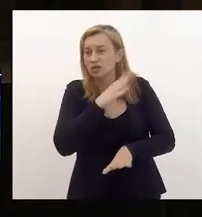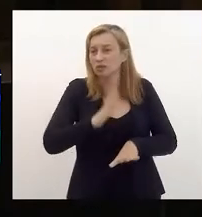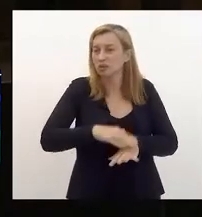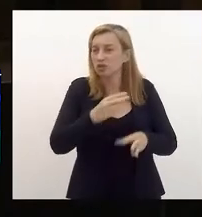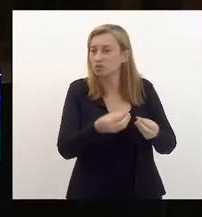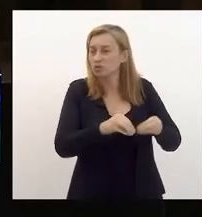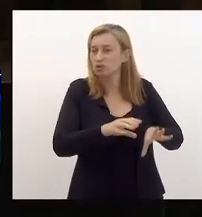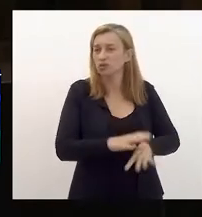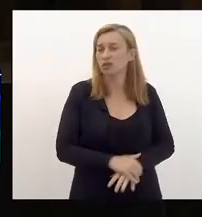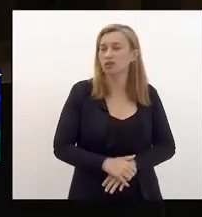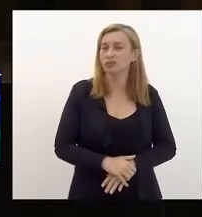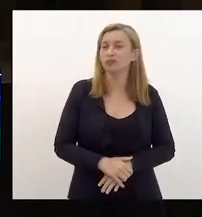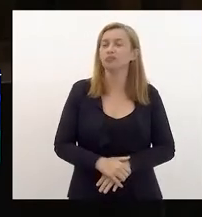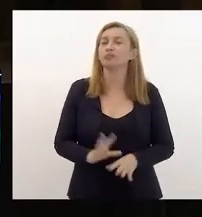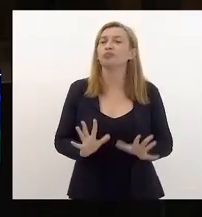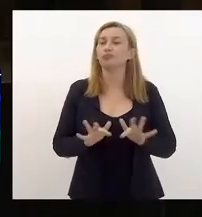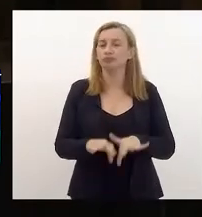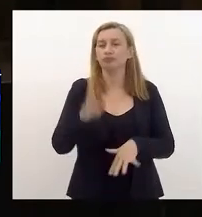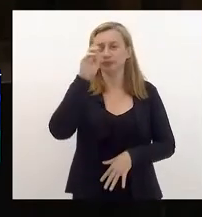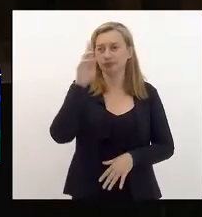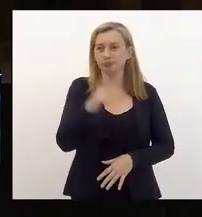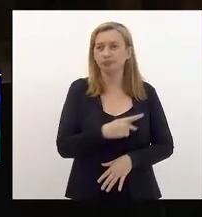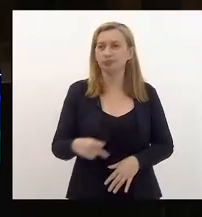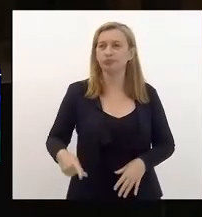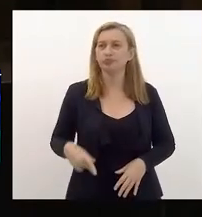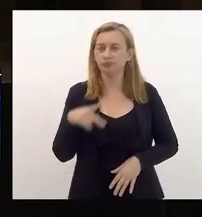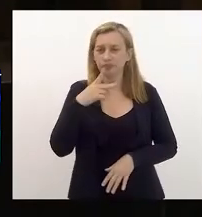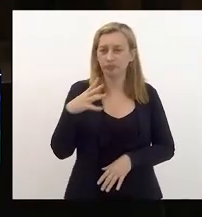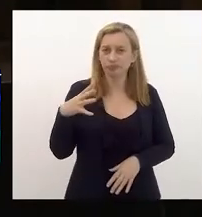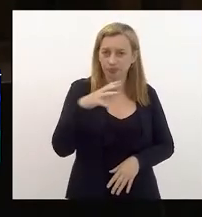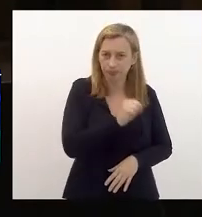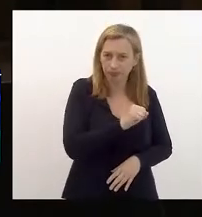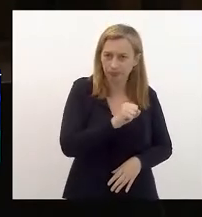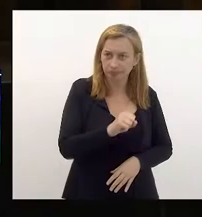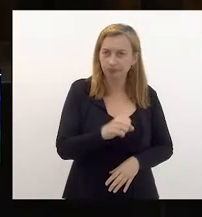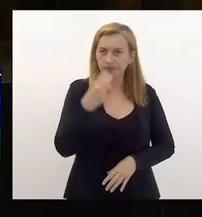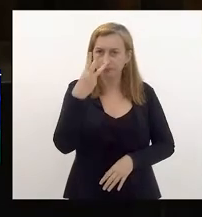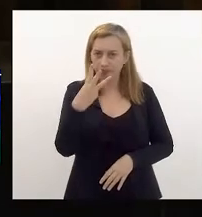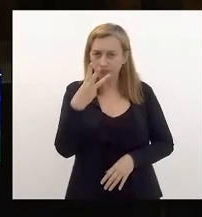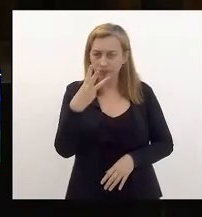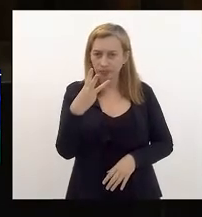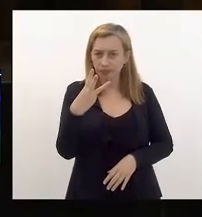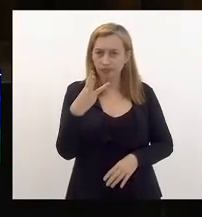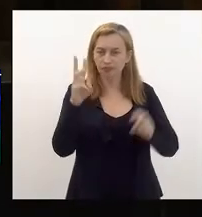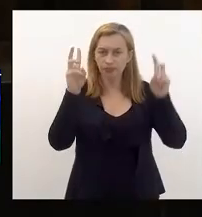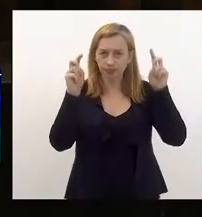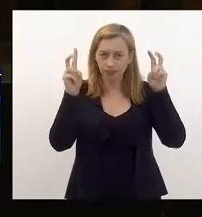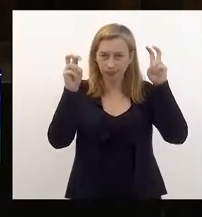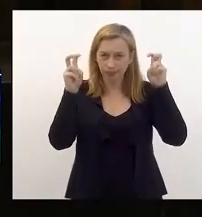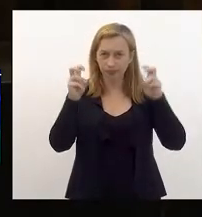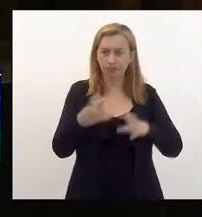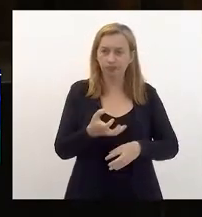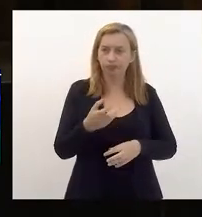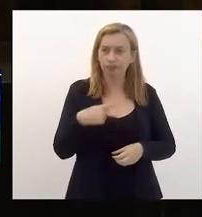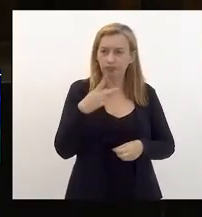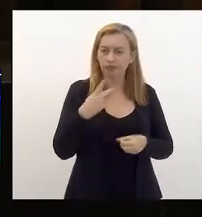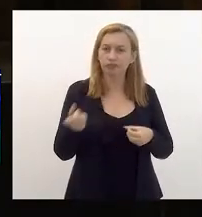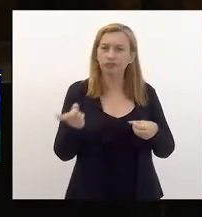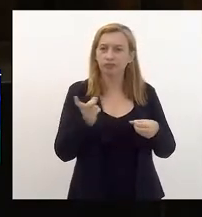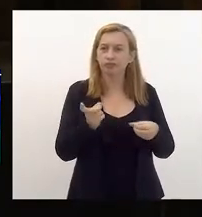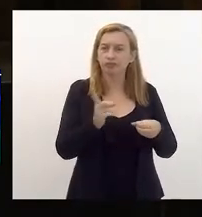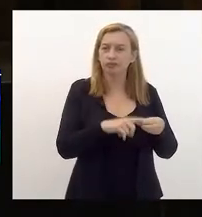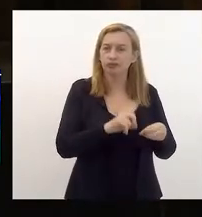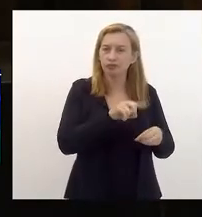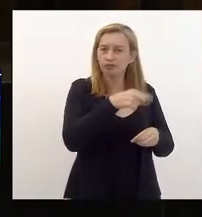complicações. Mas eu concluo, senhor presidente, destacando rapidamente mais três elementos que eu quero pontuar para retomar esse debate em outra